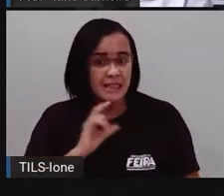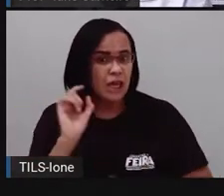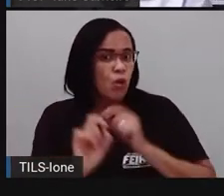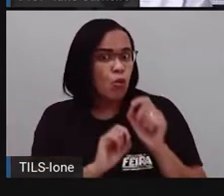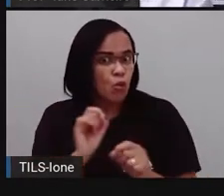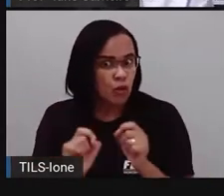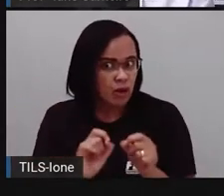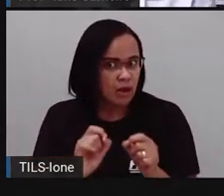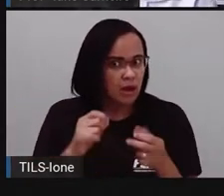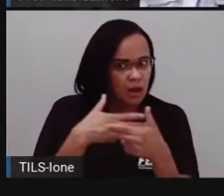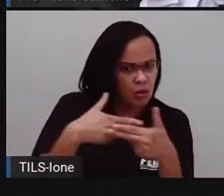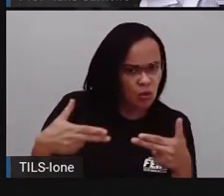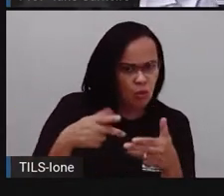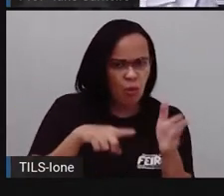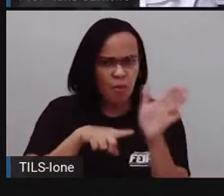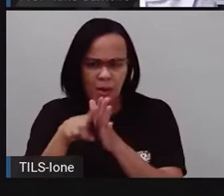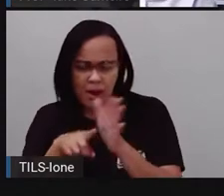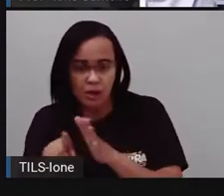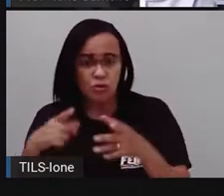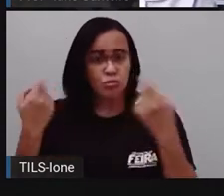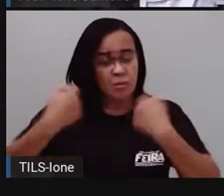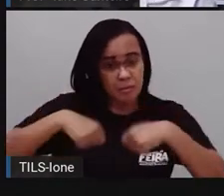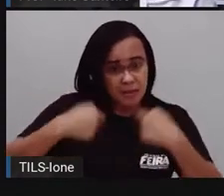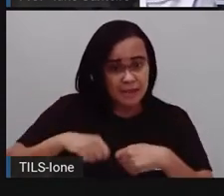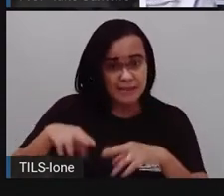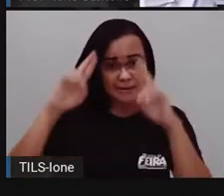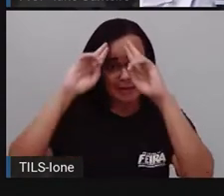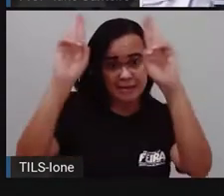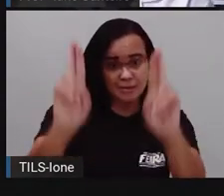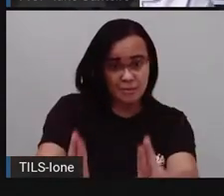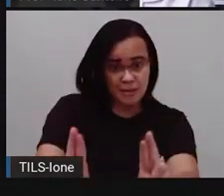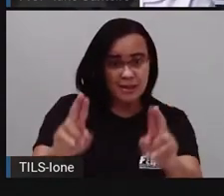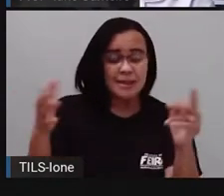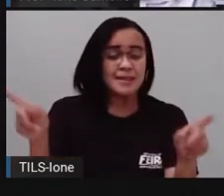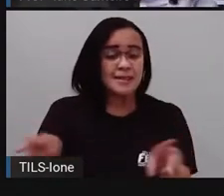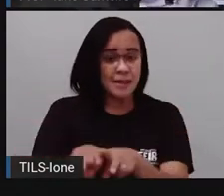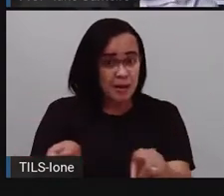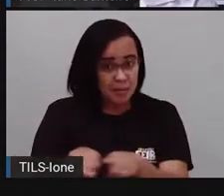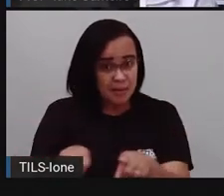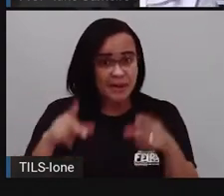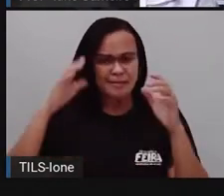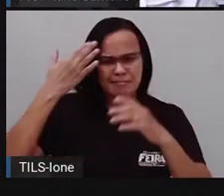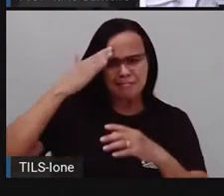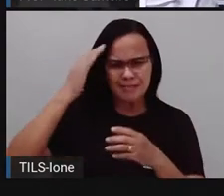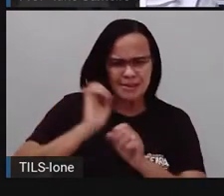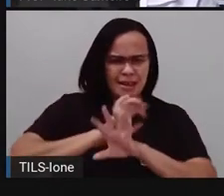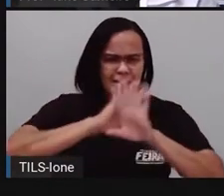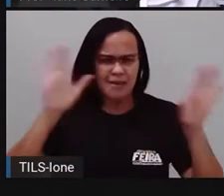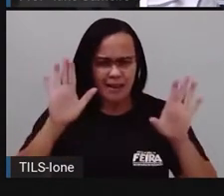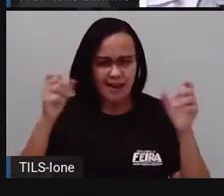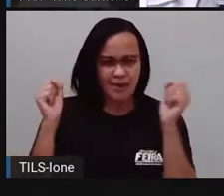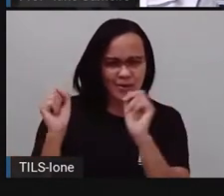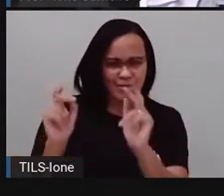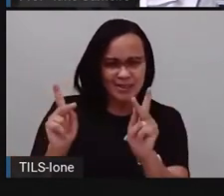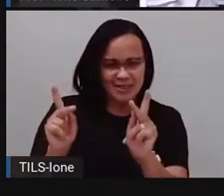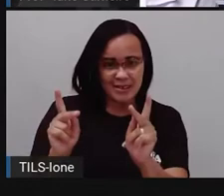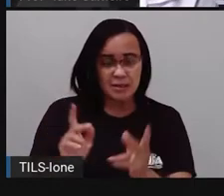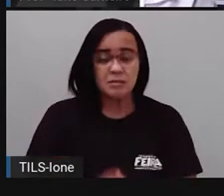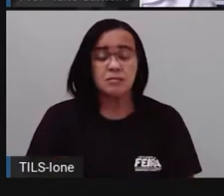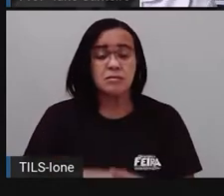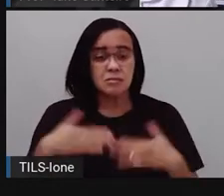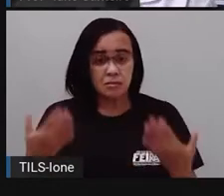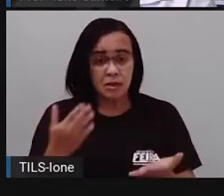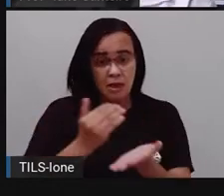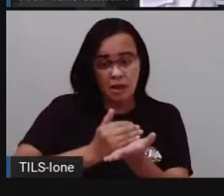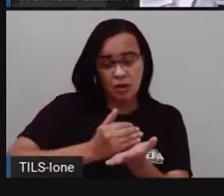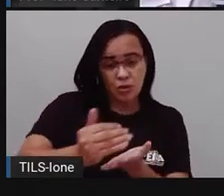melhor, que a gente precisa respeitar, que a gente precisa compreender melhor, tá certo? Então, para começar,